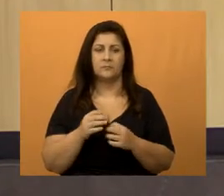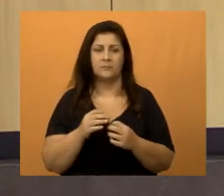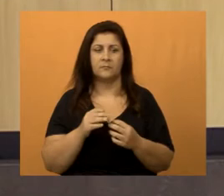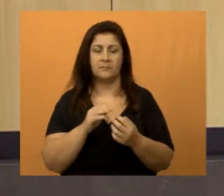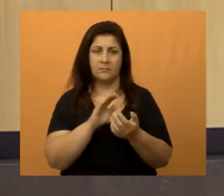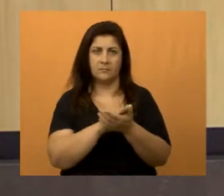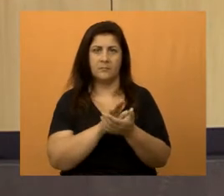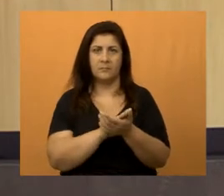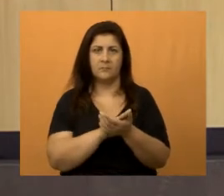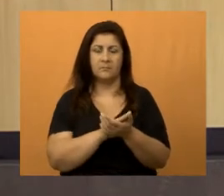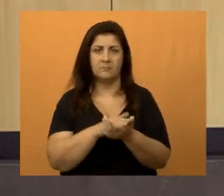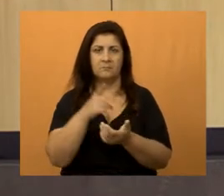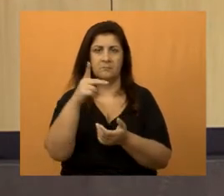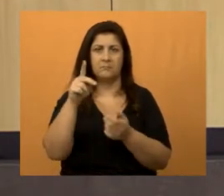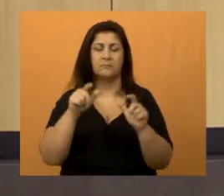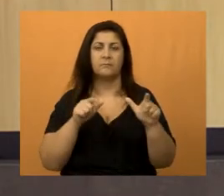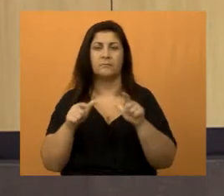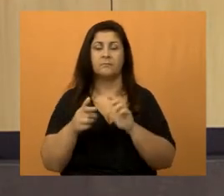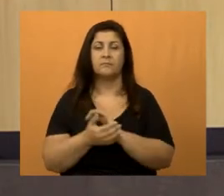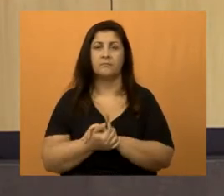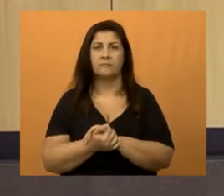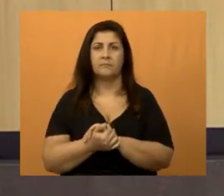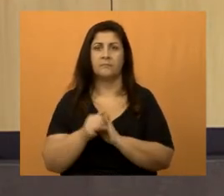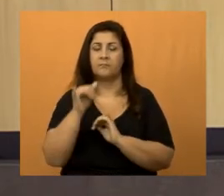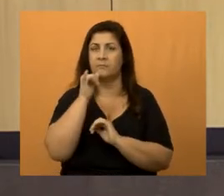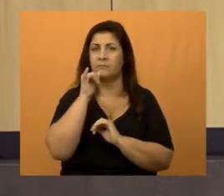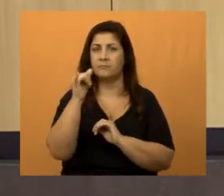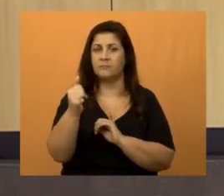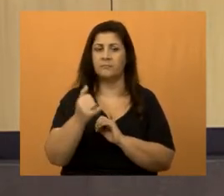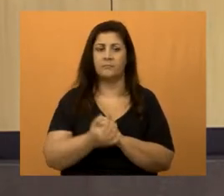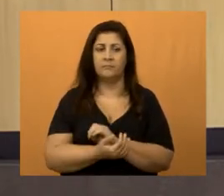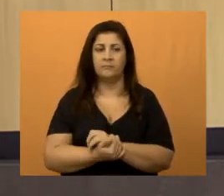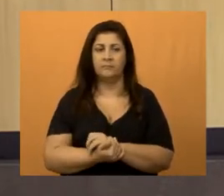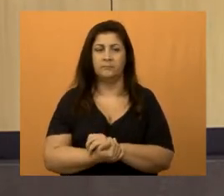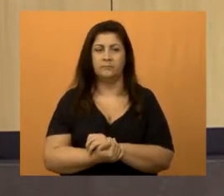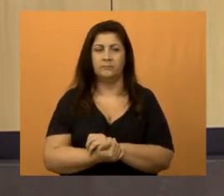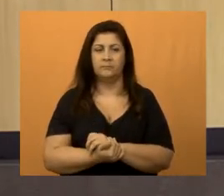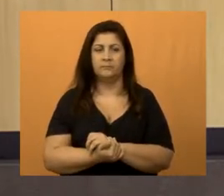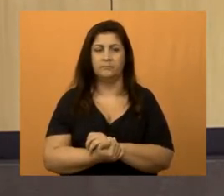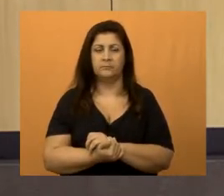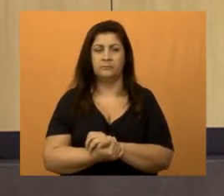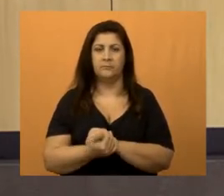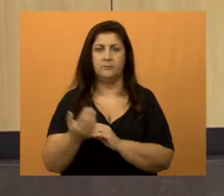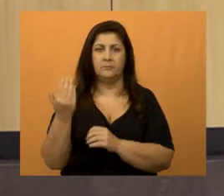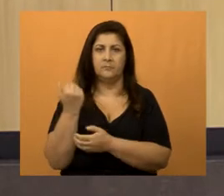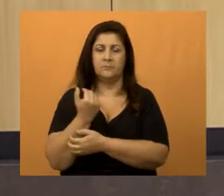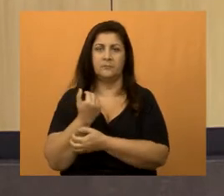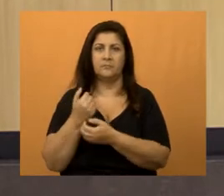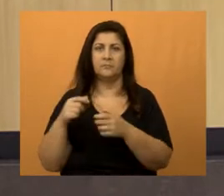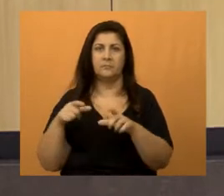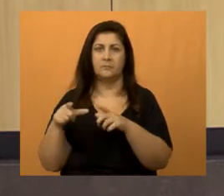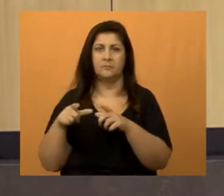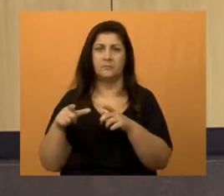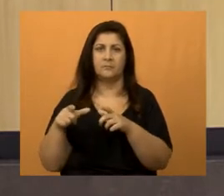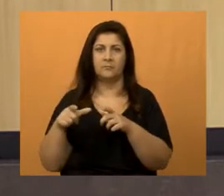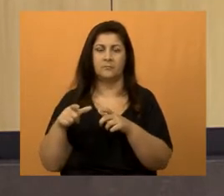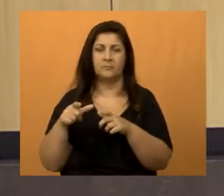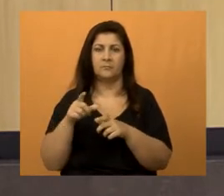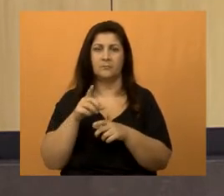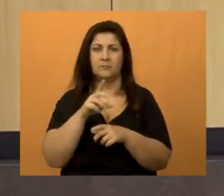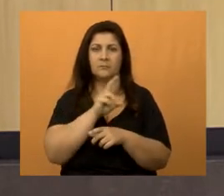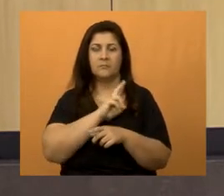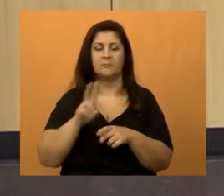sua atuação e dizer, vereador, que eu fui assessor do vereador Fernando da Ótica em 2013.